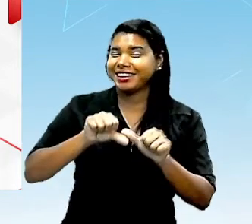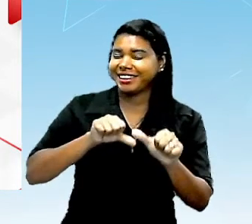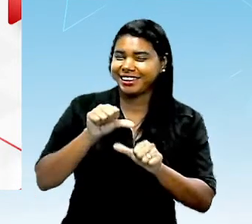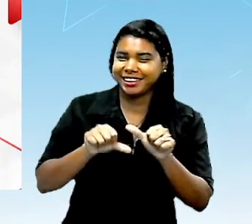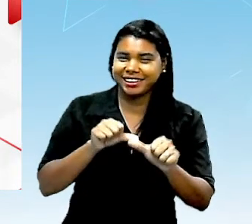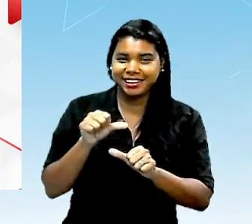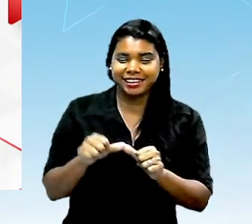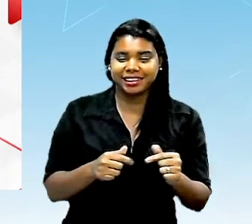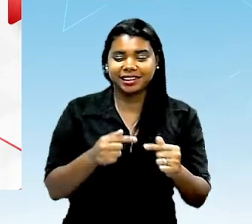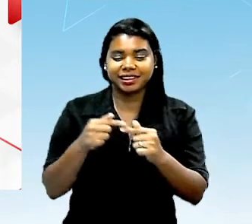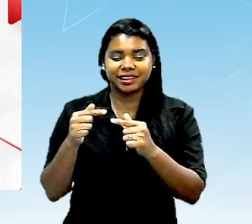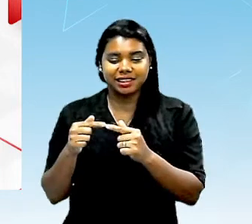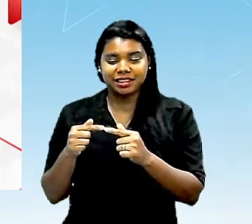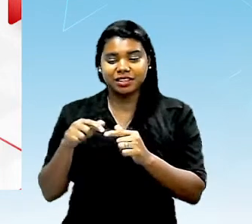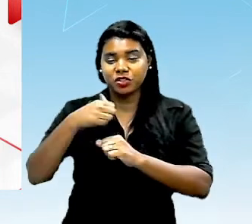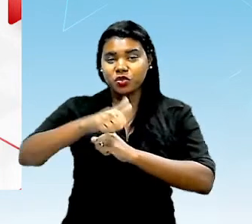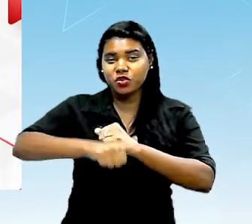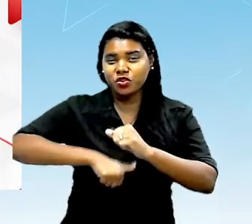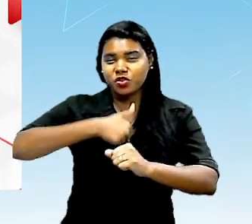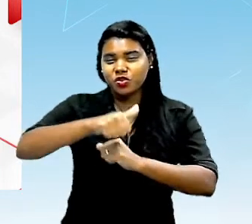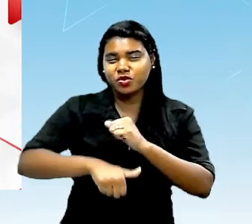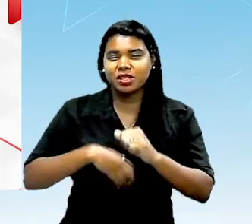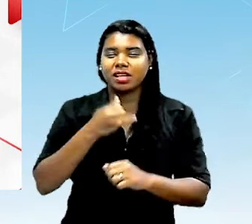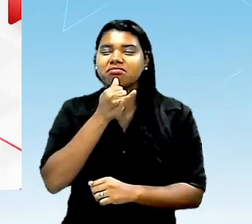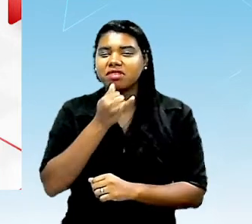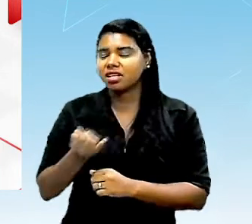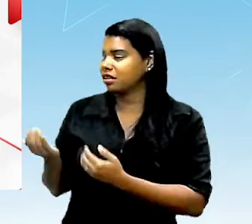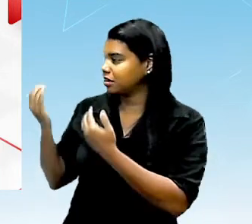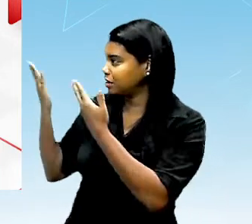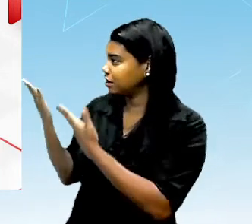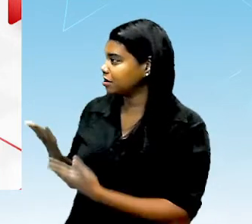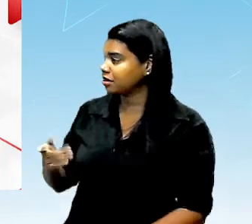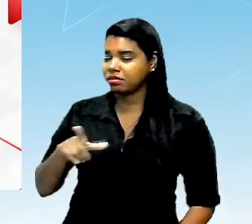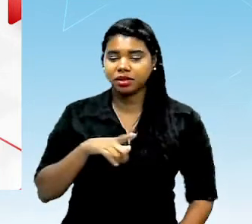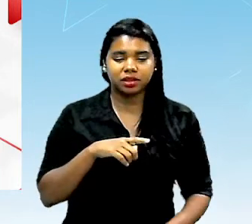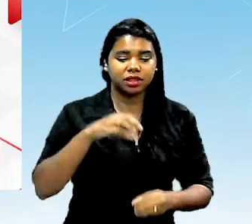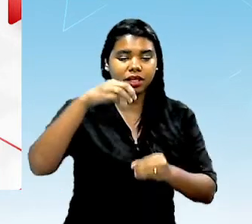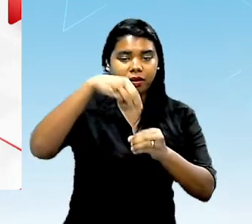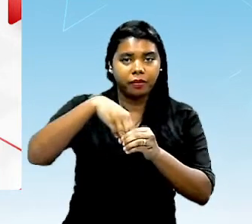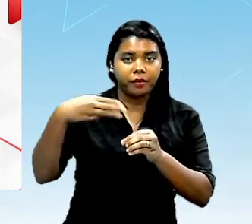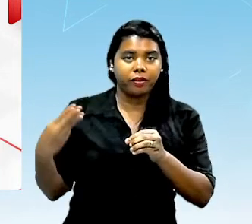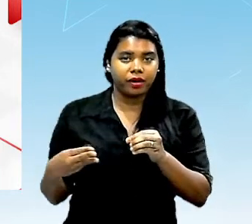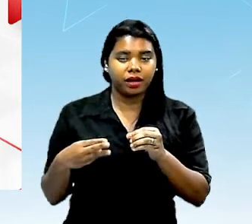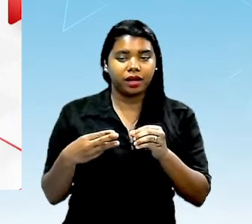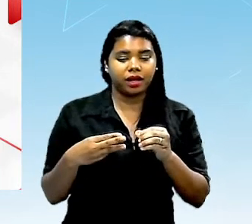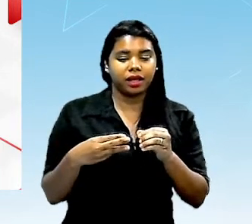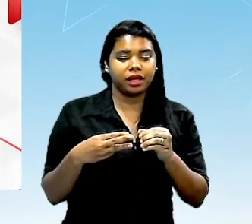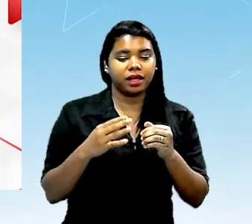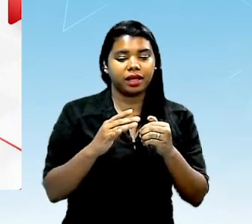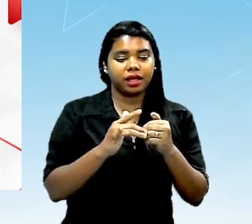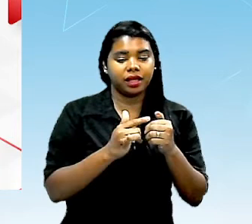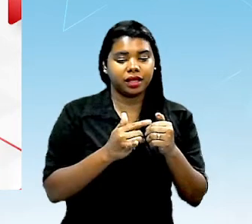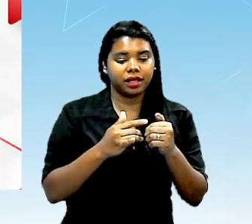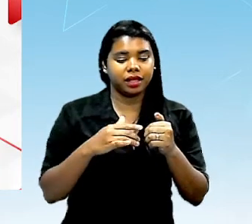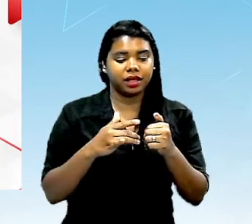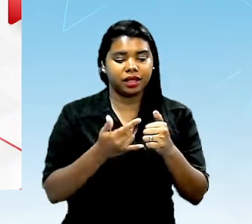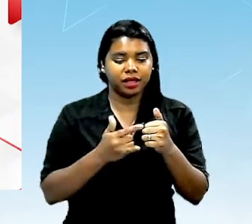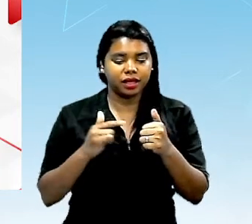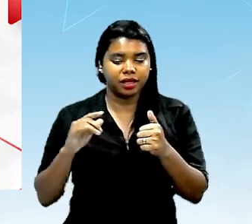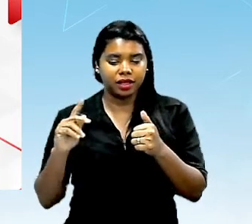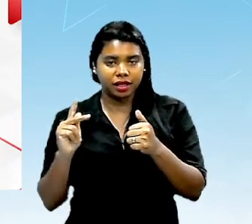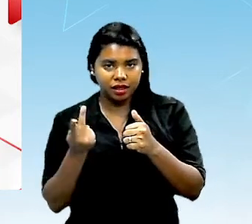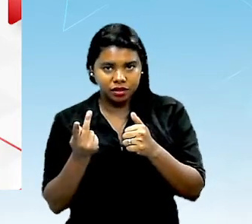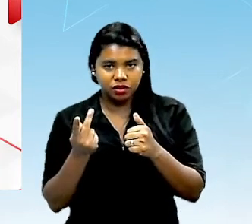o as ligações dos átomos então por exemplo, aqui eu tenho moléculas de hidrogênio em azul representadas por bolinhas azuis